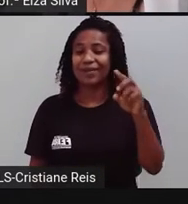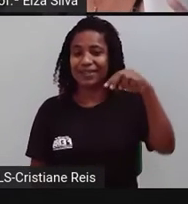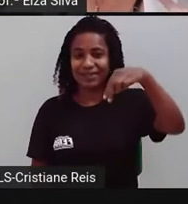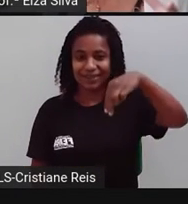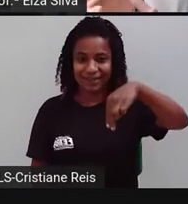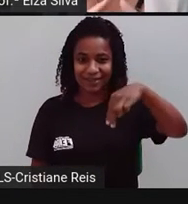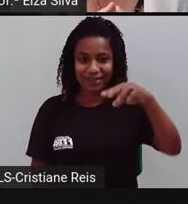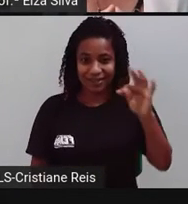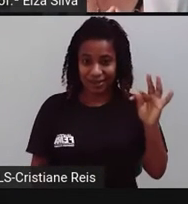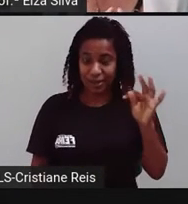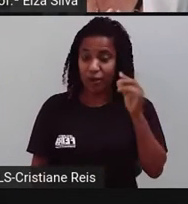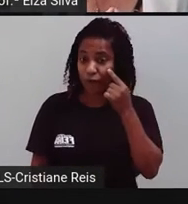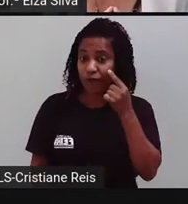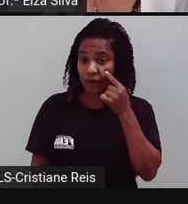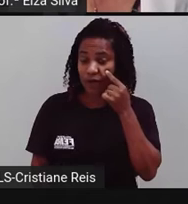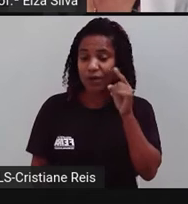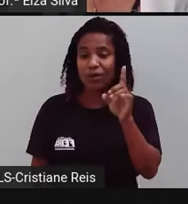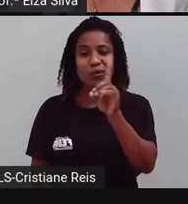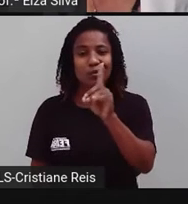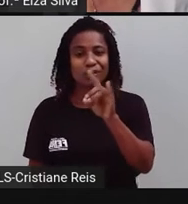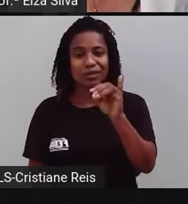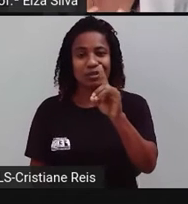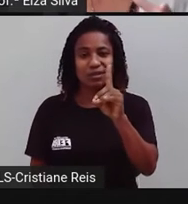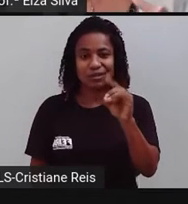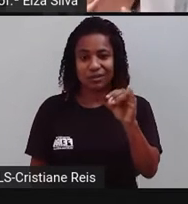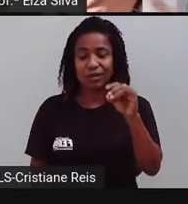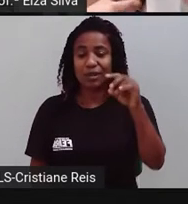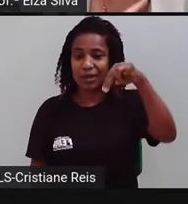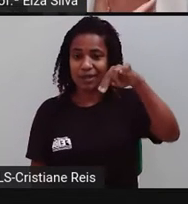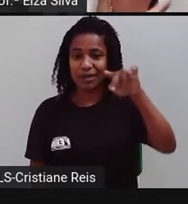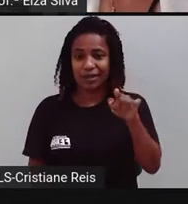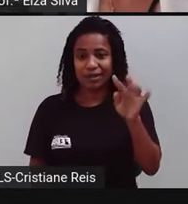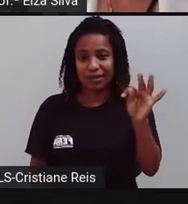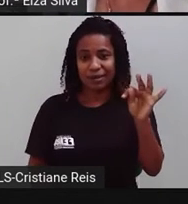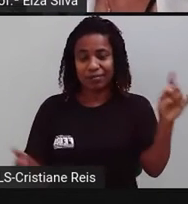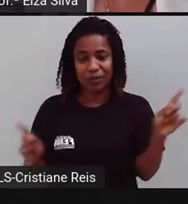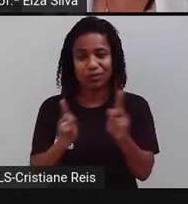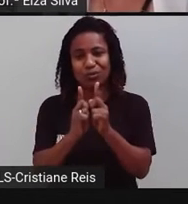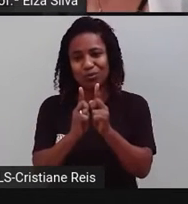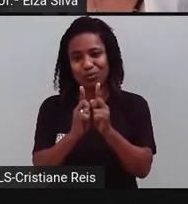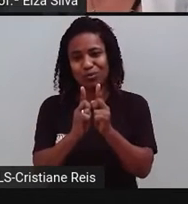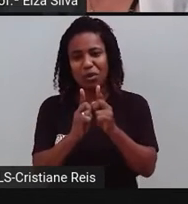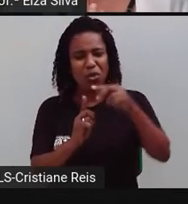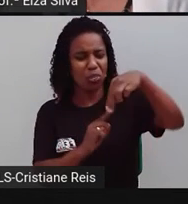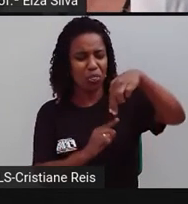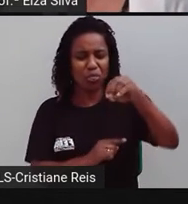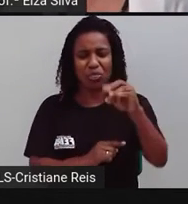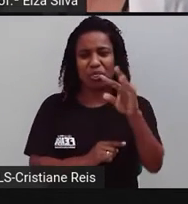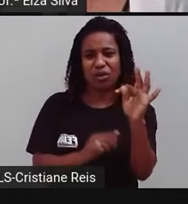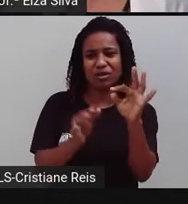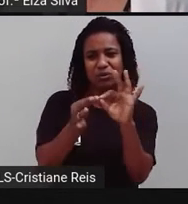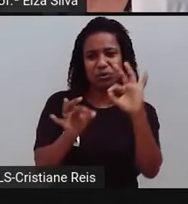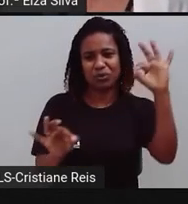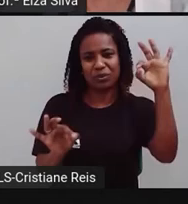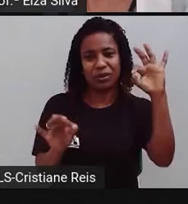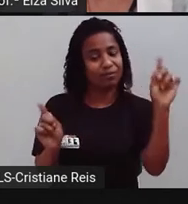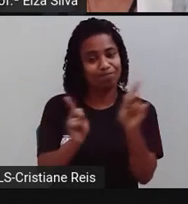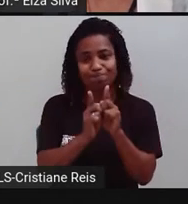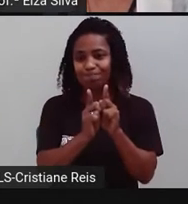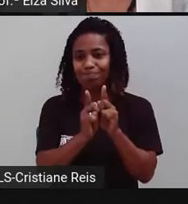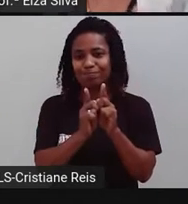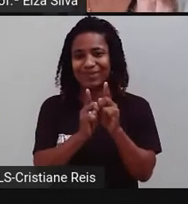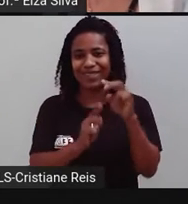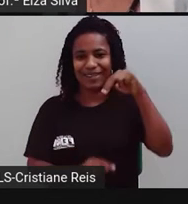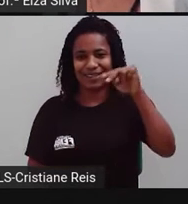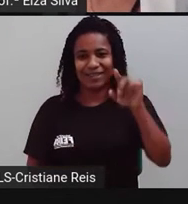E você pode fazer a contrata, né? Em vez de did not, você pode usar did not. Ok, students?